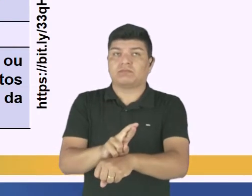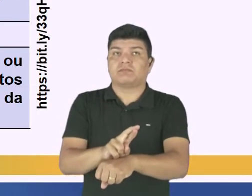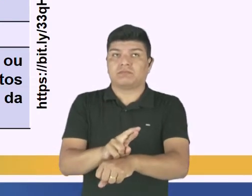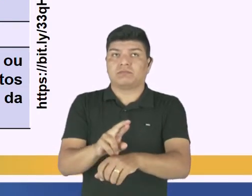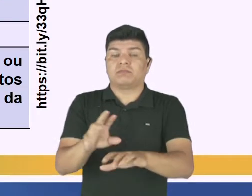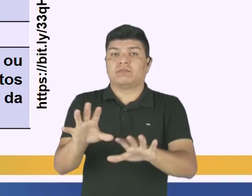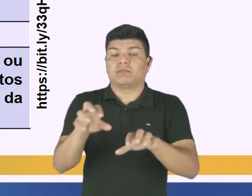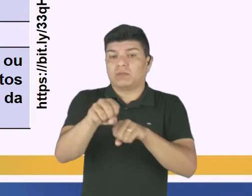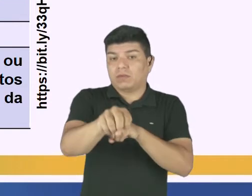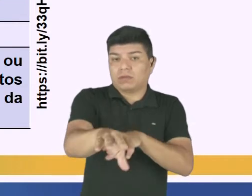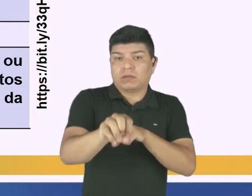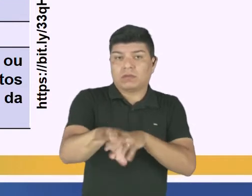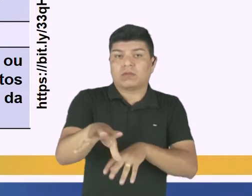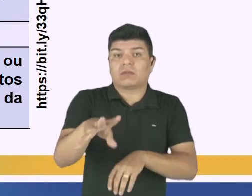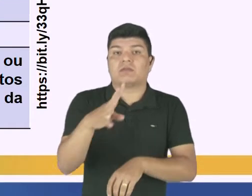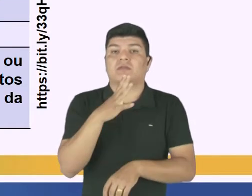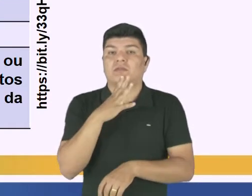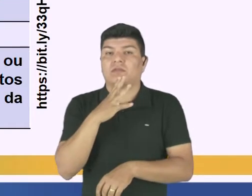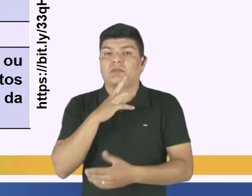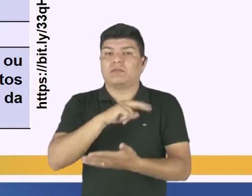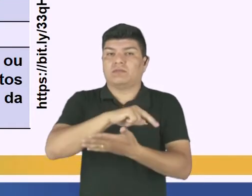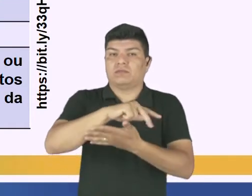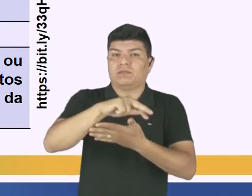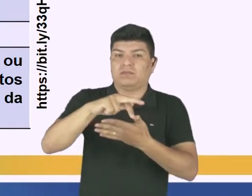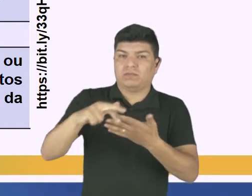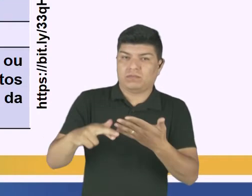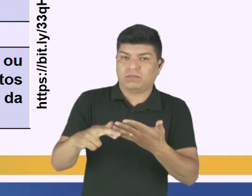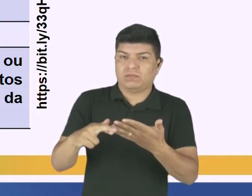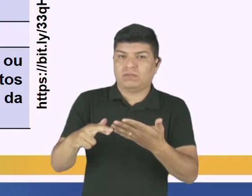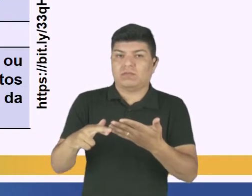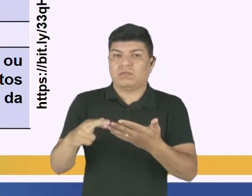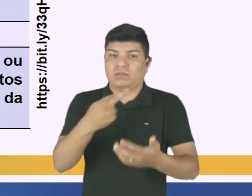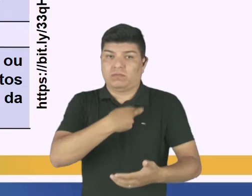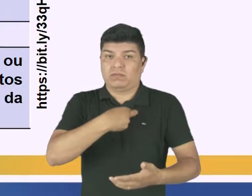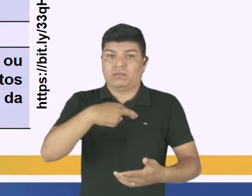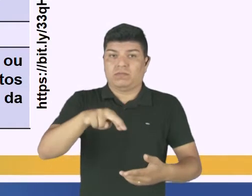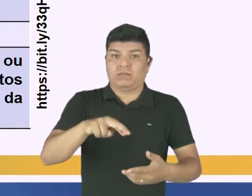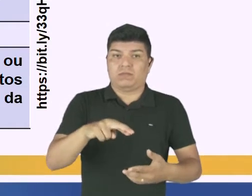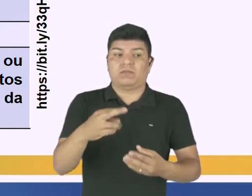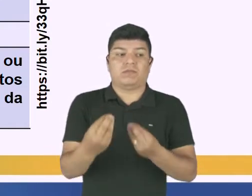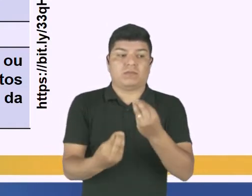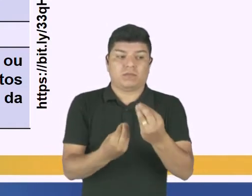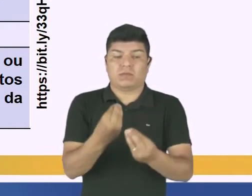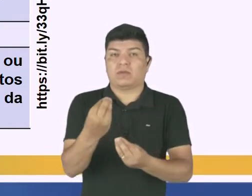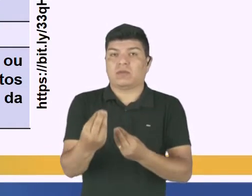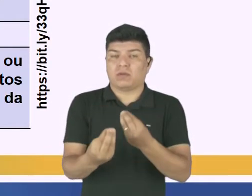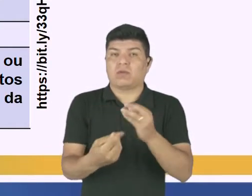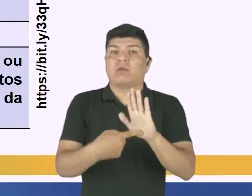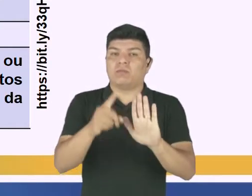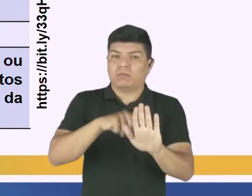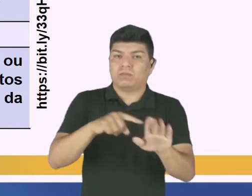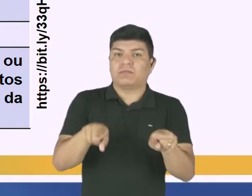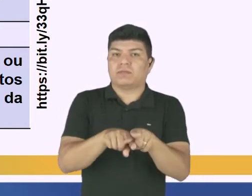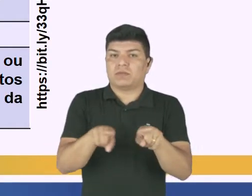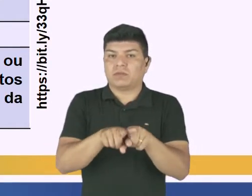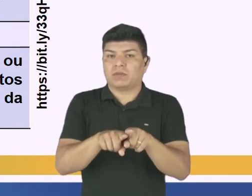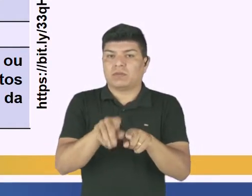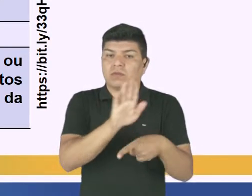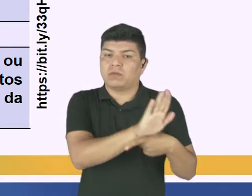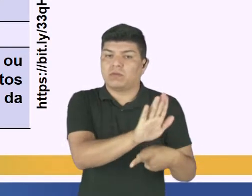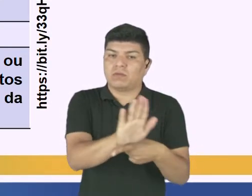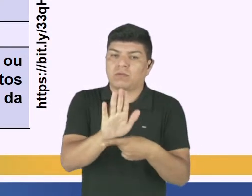conhecer as diversas religiões, a sua simbologia, forma como ela se manifesta, contribuição ética,